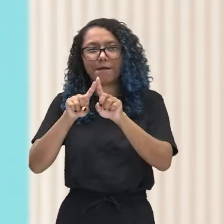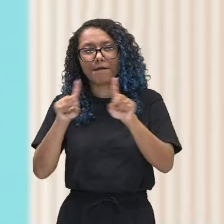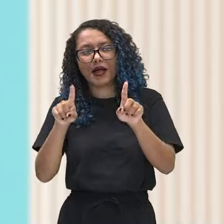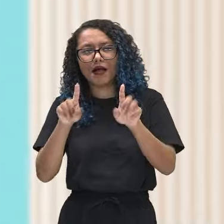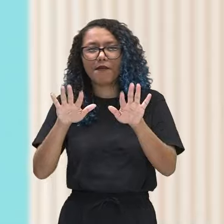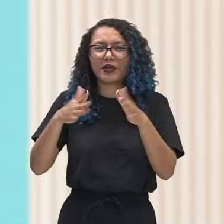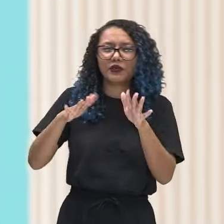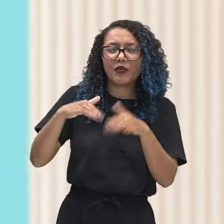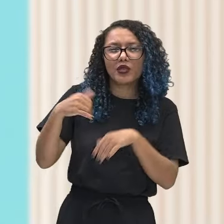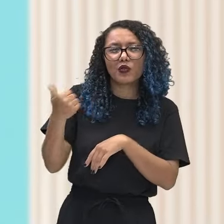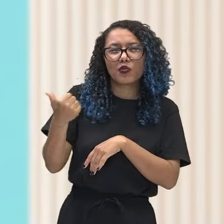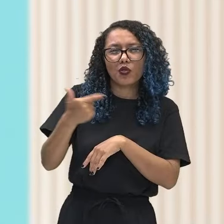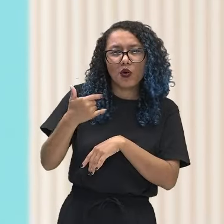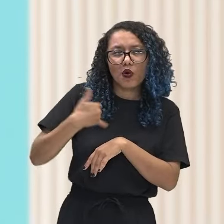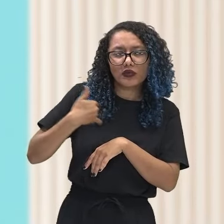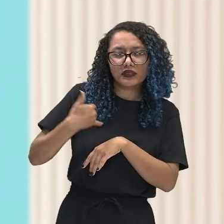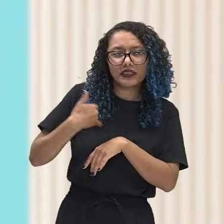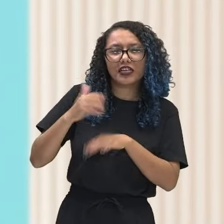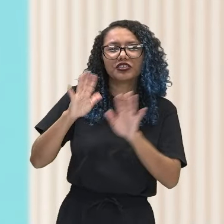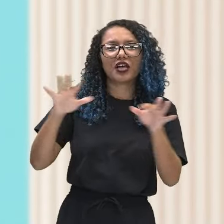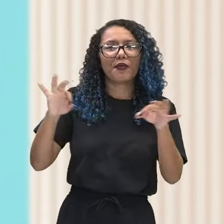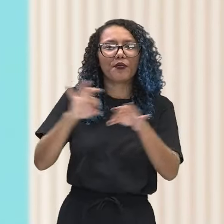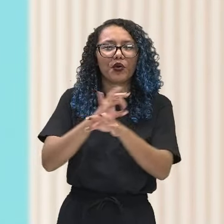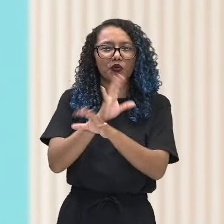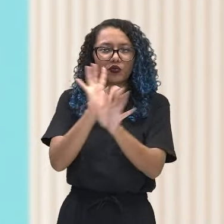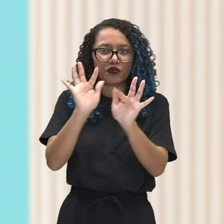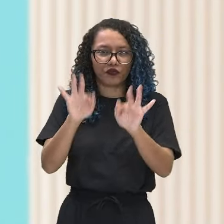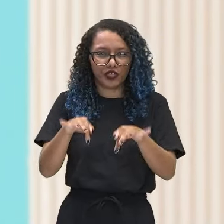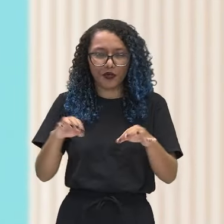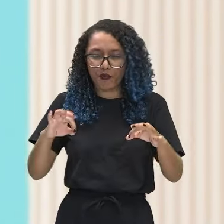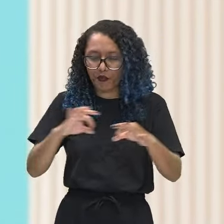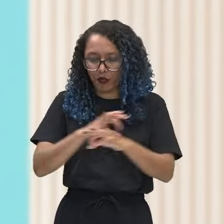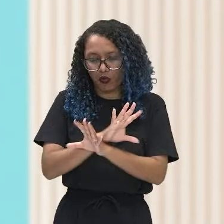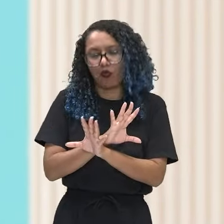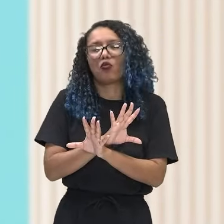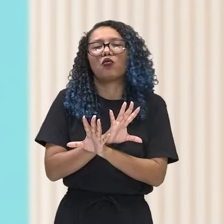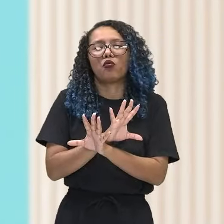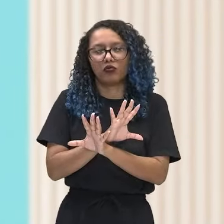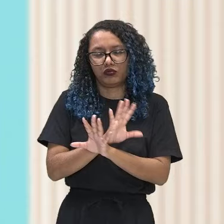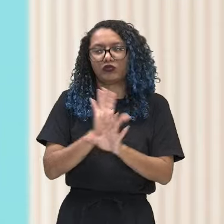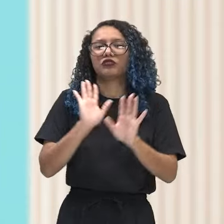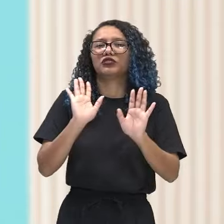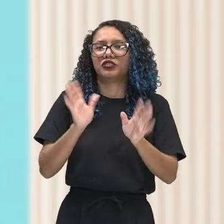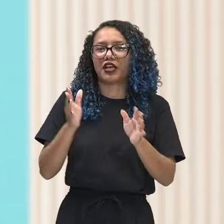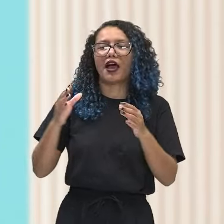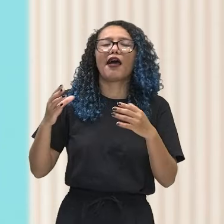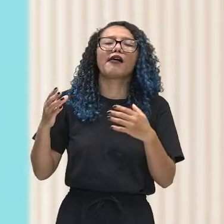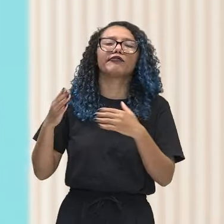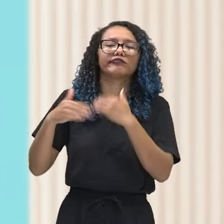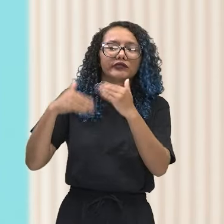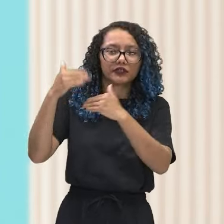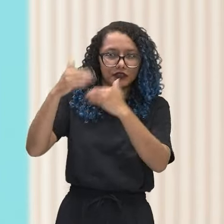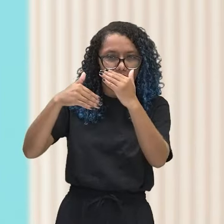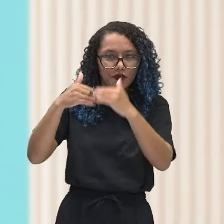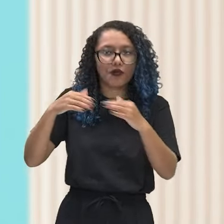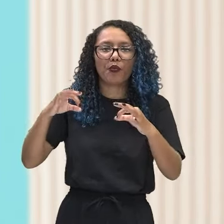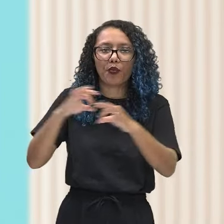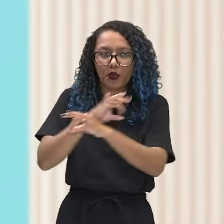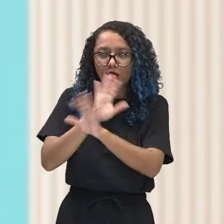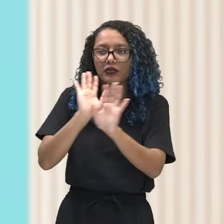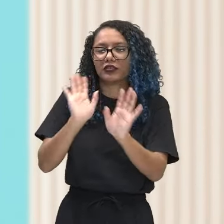dos 12 anos ele parava de se desenvolver. A partir dali ele já estava completamente desenvolvido.